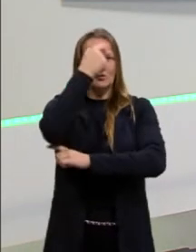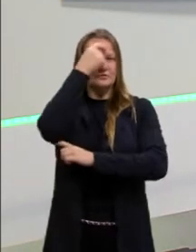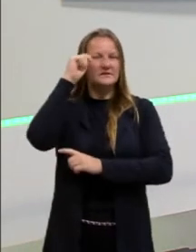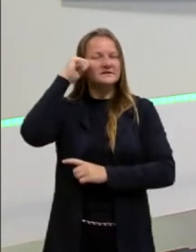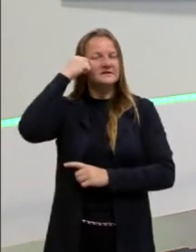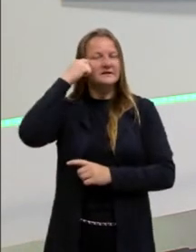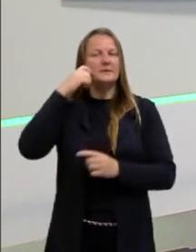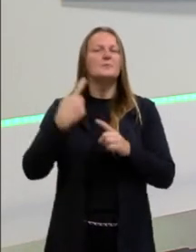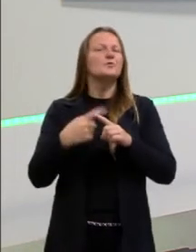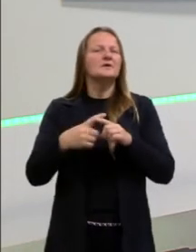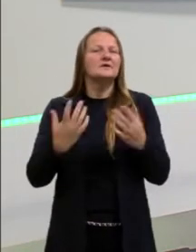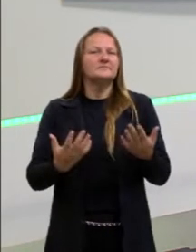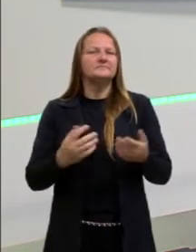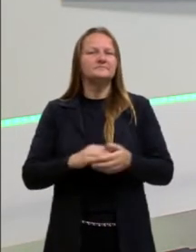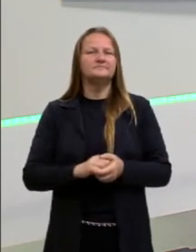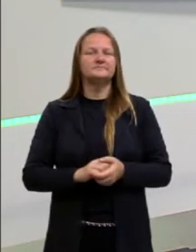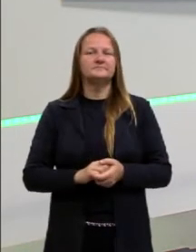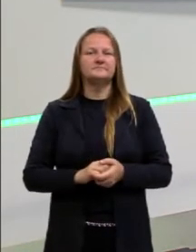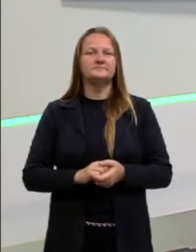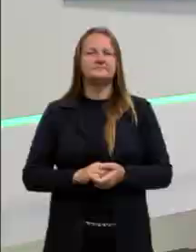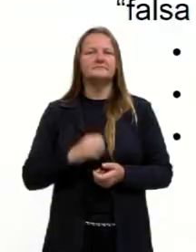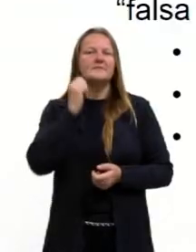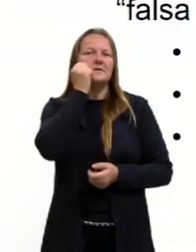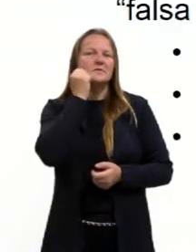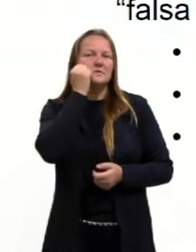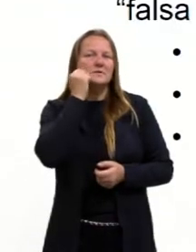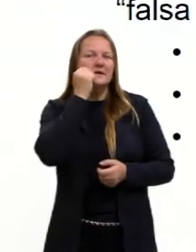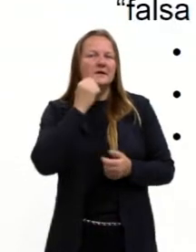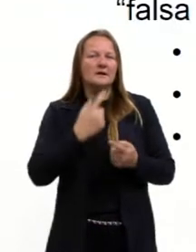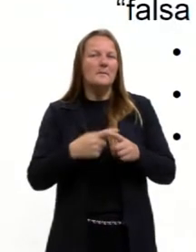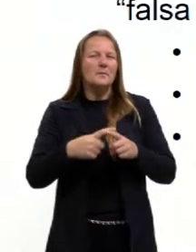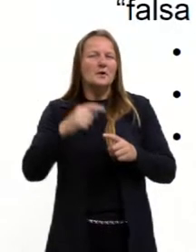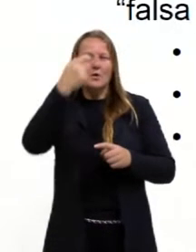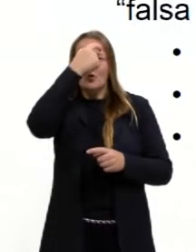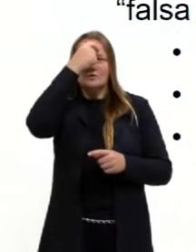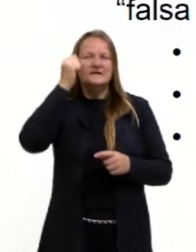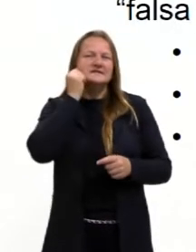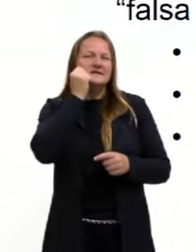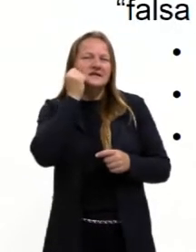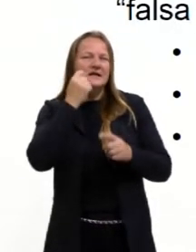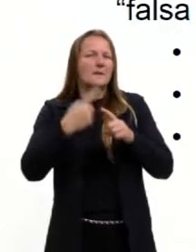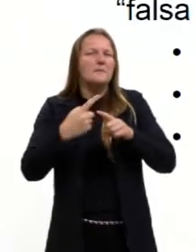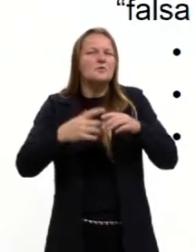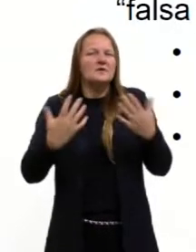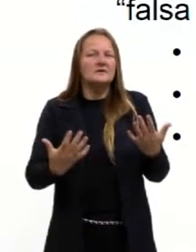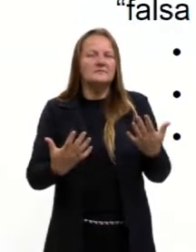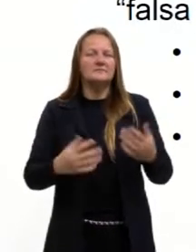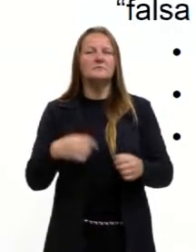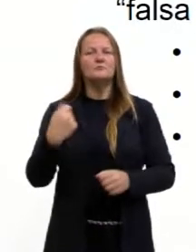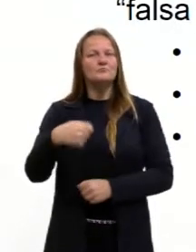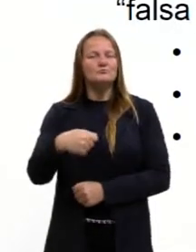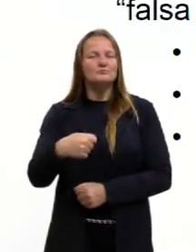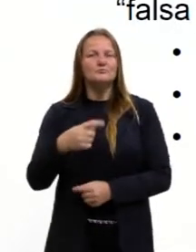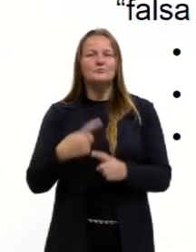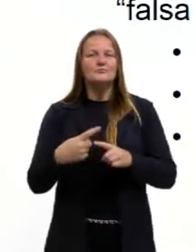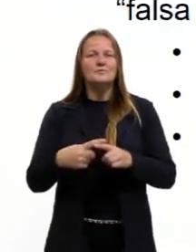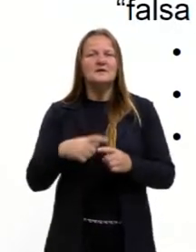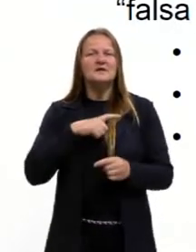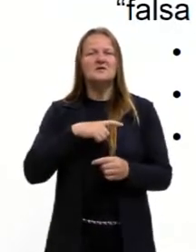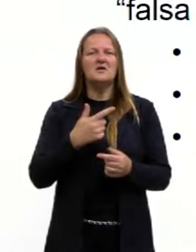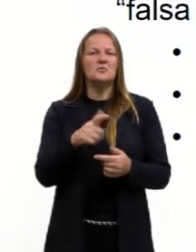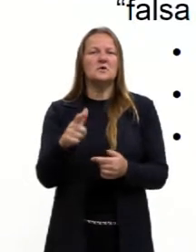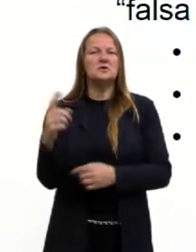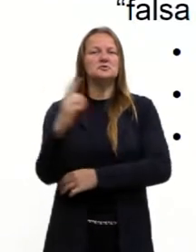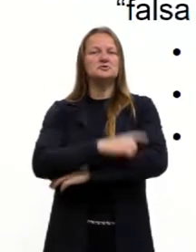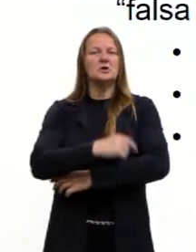Então, esse dia, essa data, tem sempre aquela pergunta, por que ela é necessária? Por que não existe